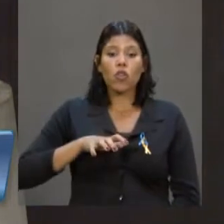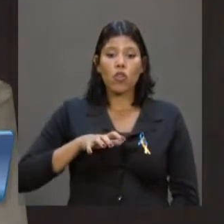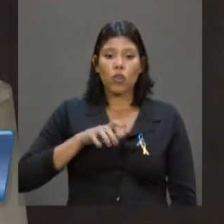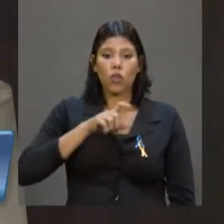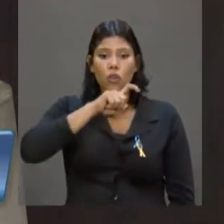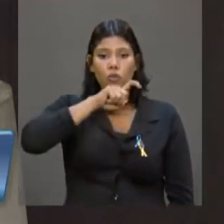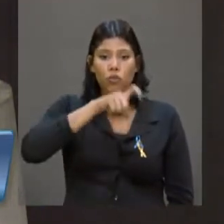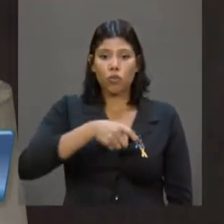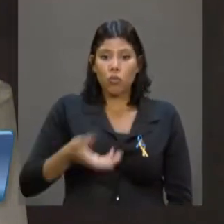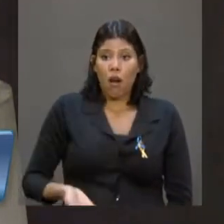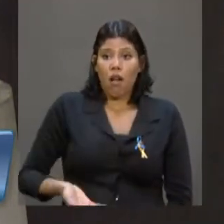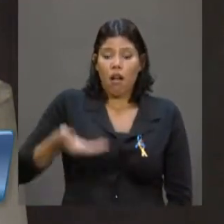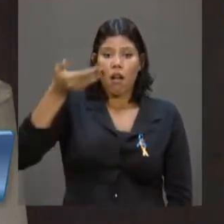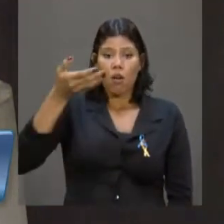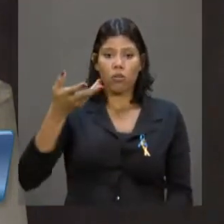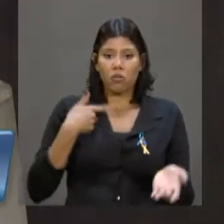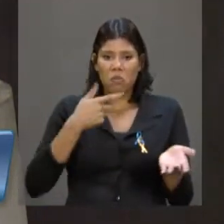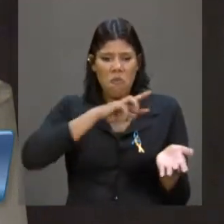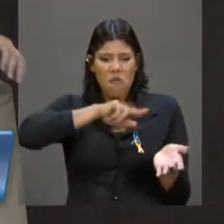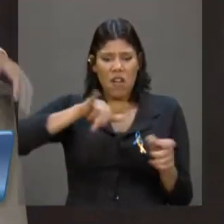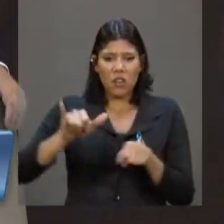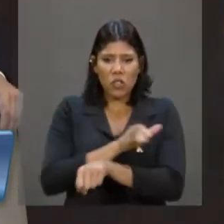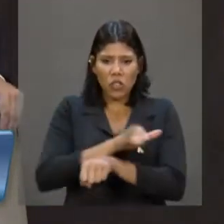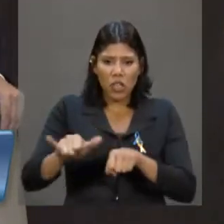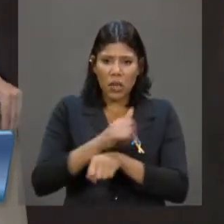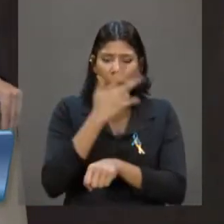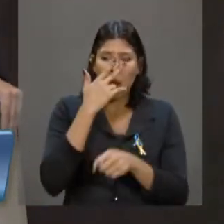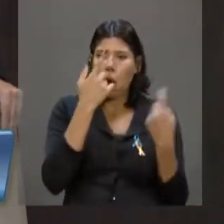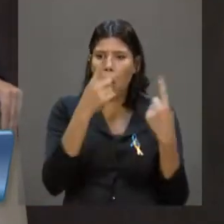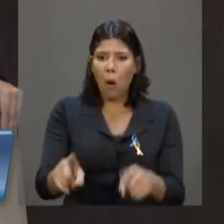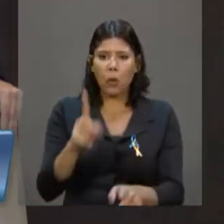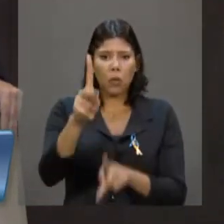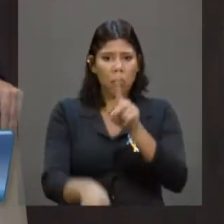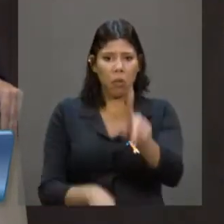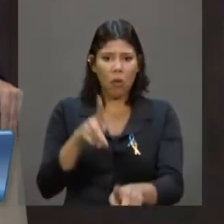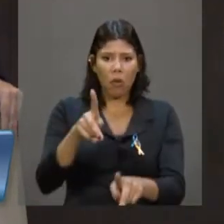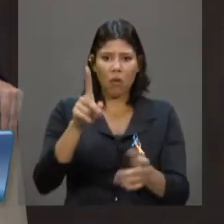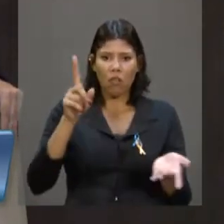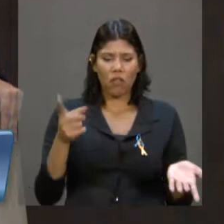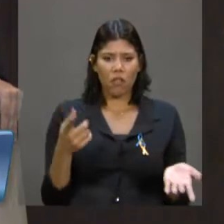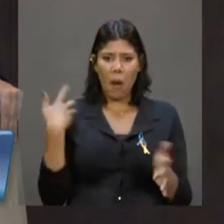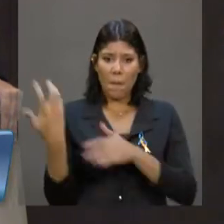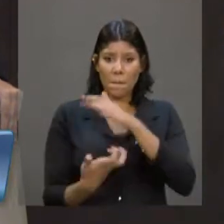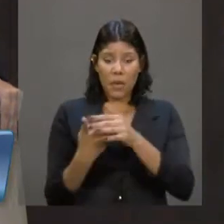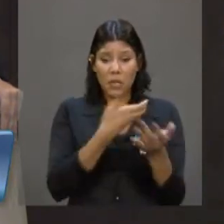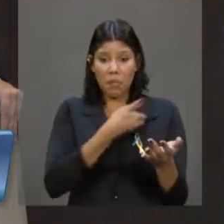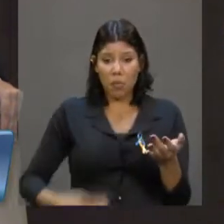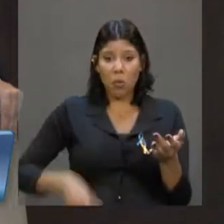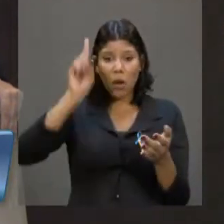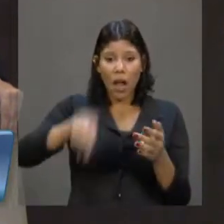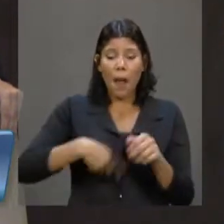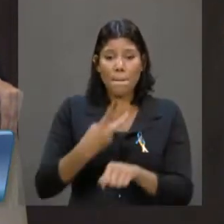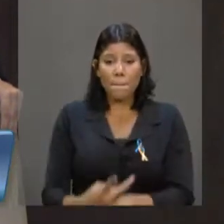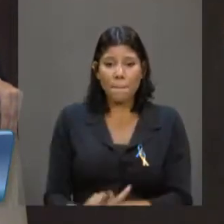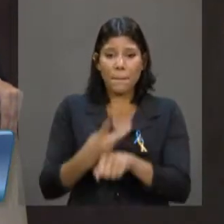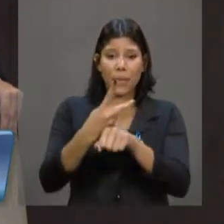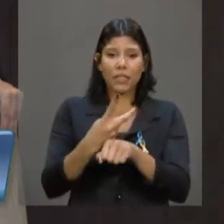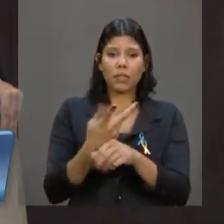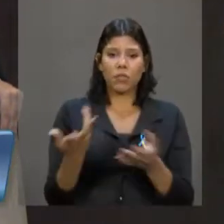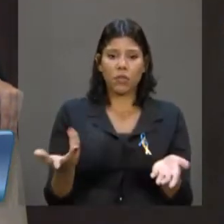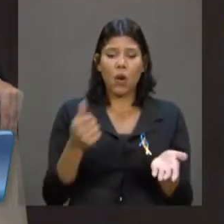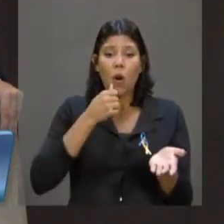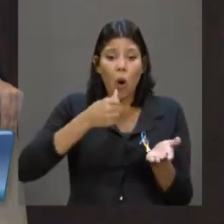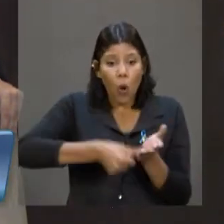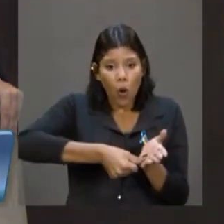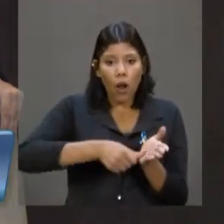públicos pela privatização de um patrimônio público, um patrimônio público conquistado pelo brasileiro em décadas. No caso dos Correios,